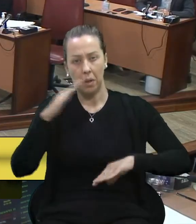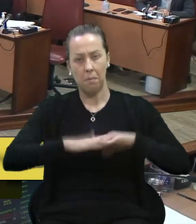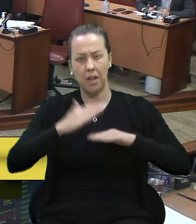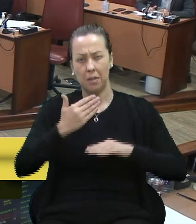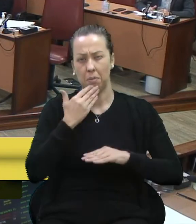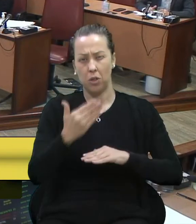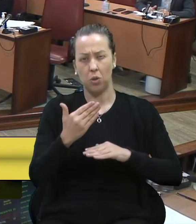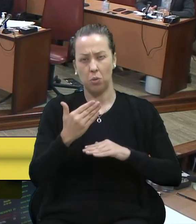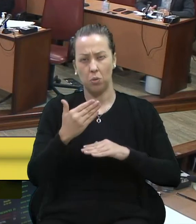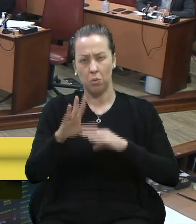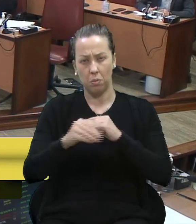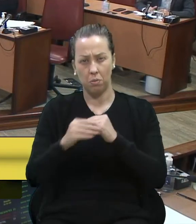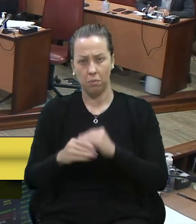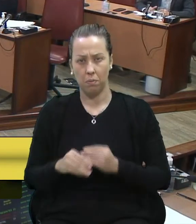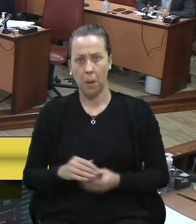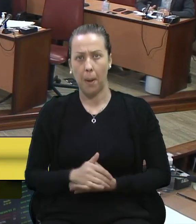palavra?